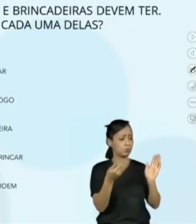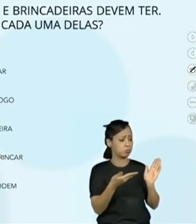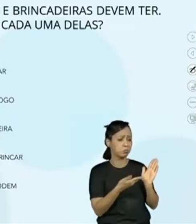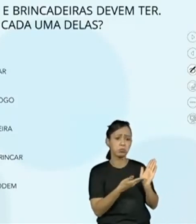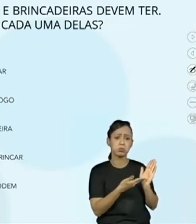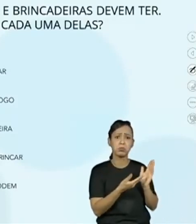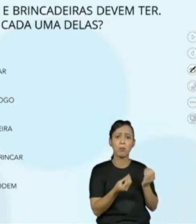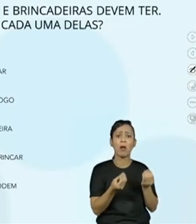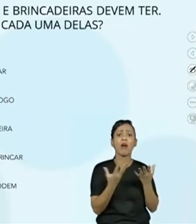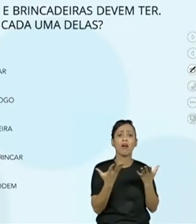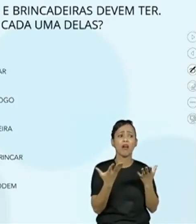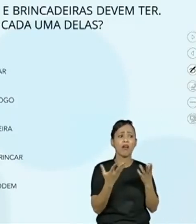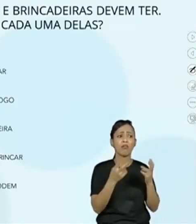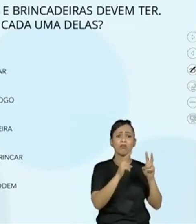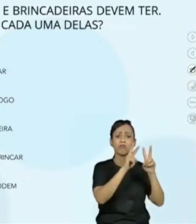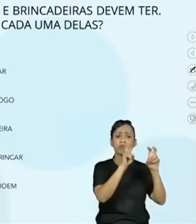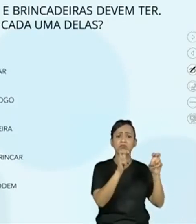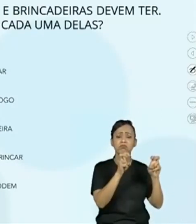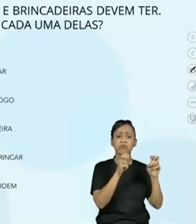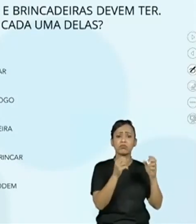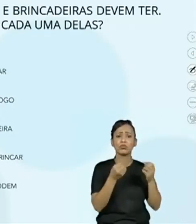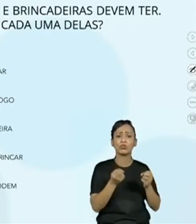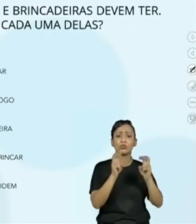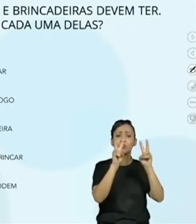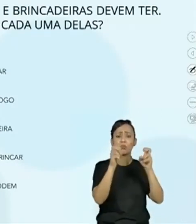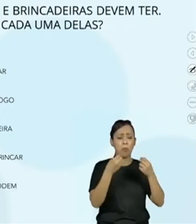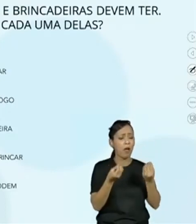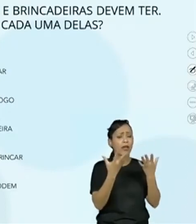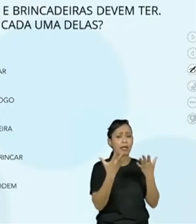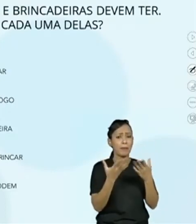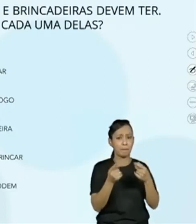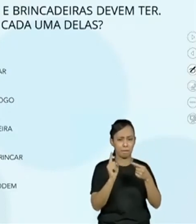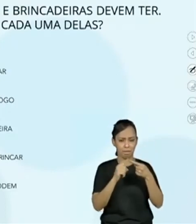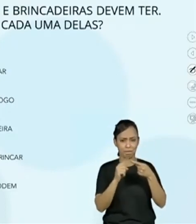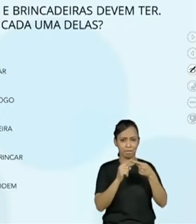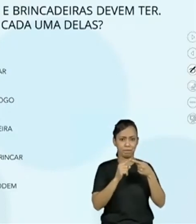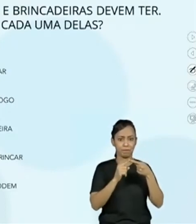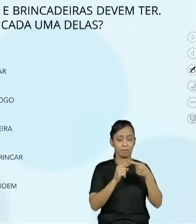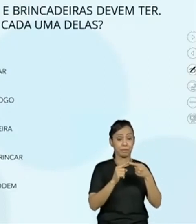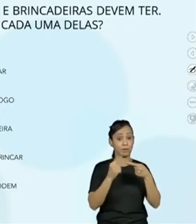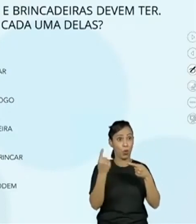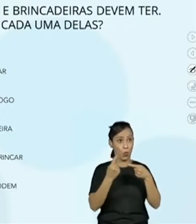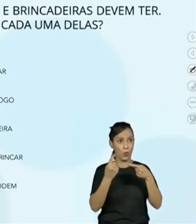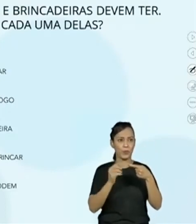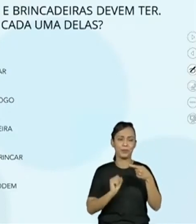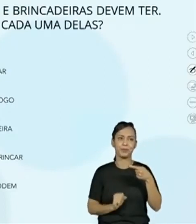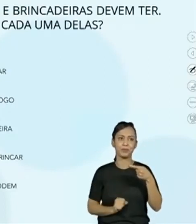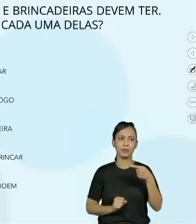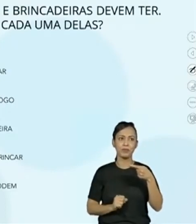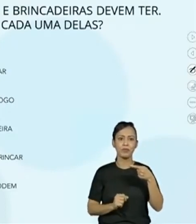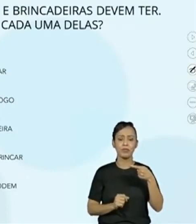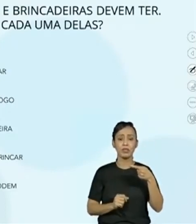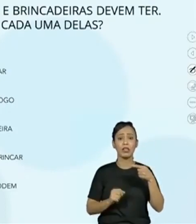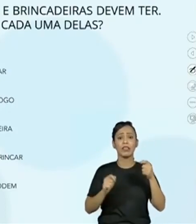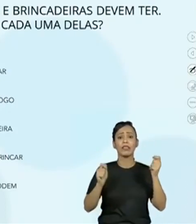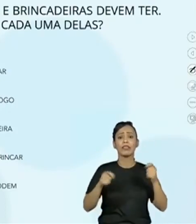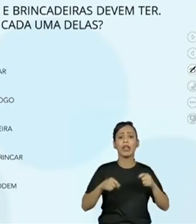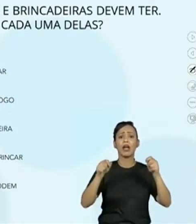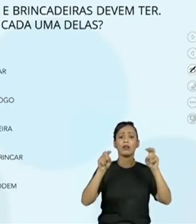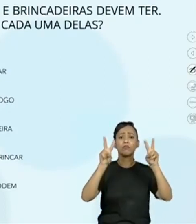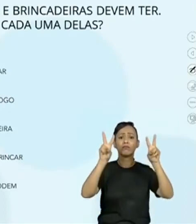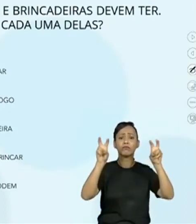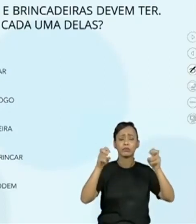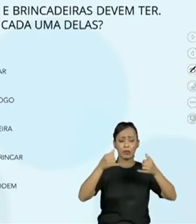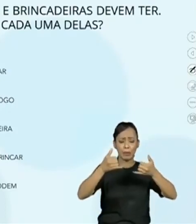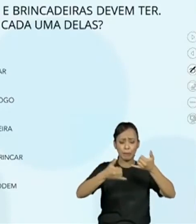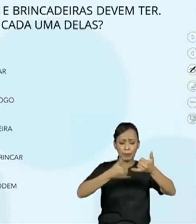lá, título? Para que que serve o título? Eu vou ler as opções, hein? Opção 1, indica onde brinca